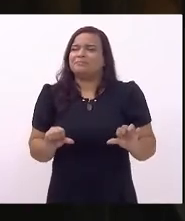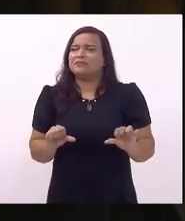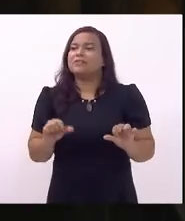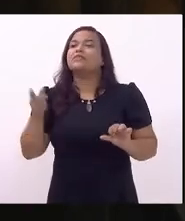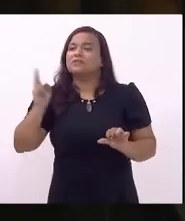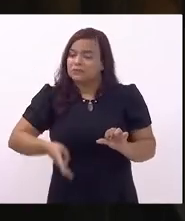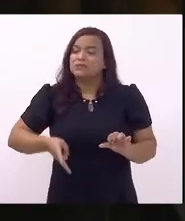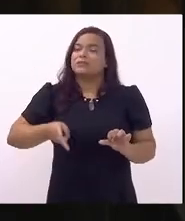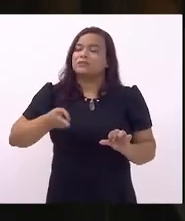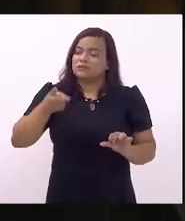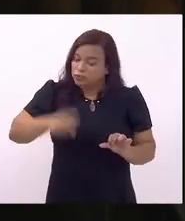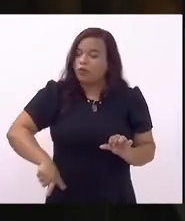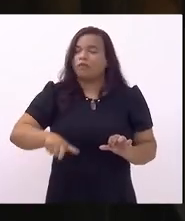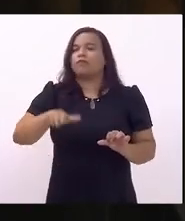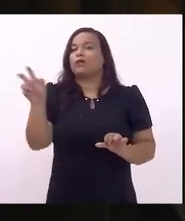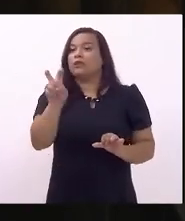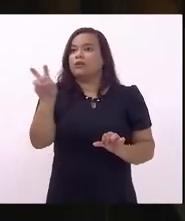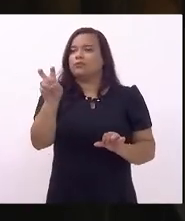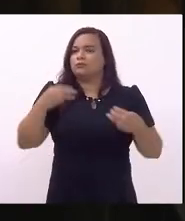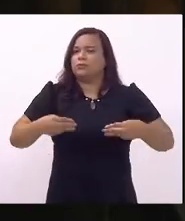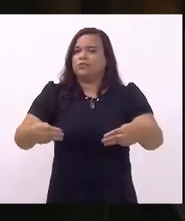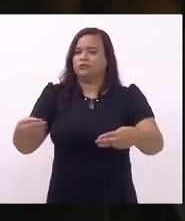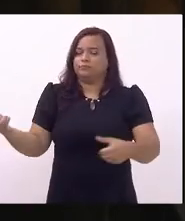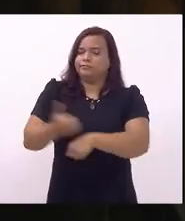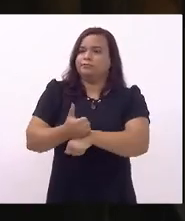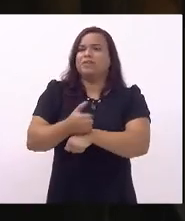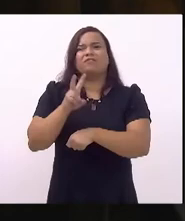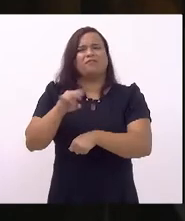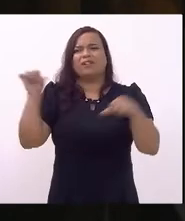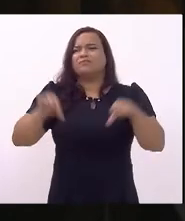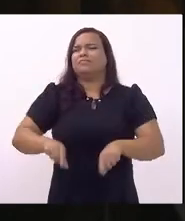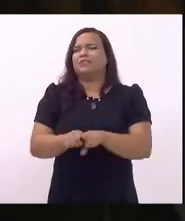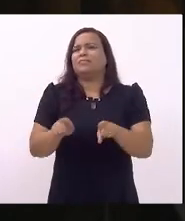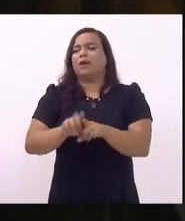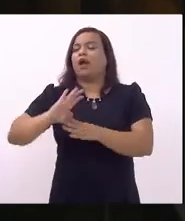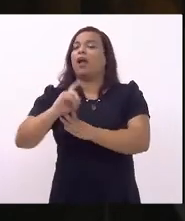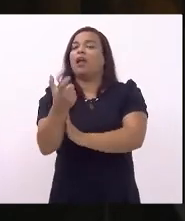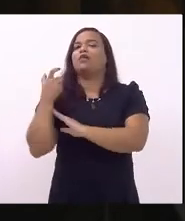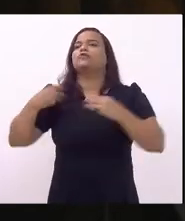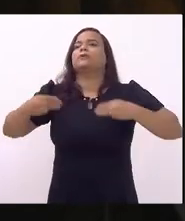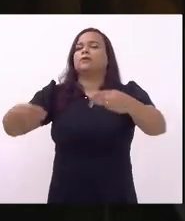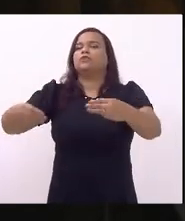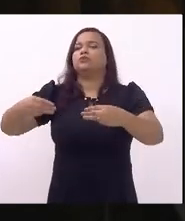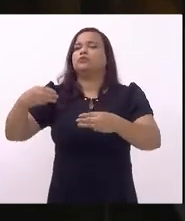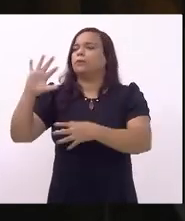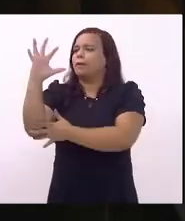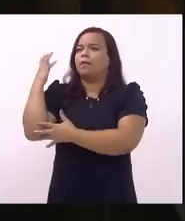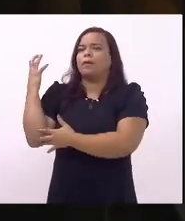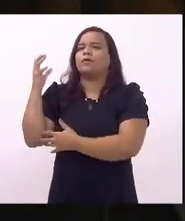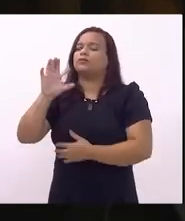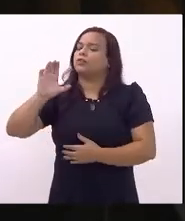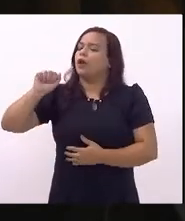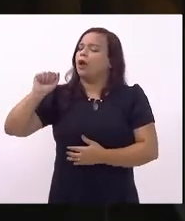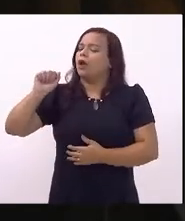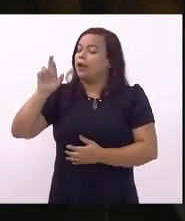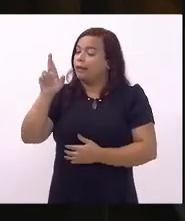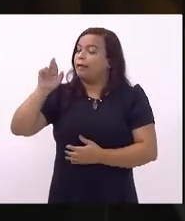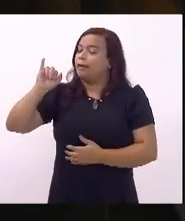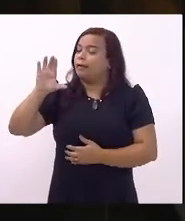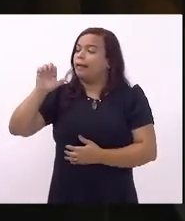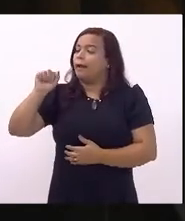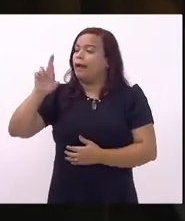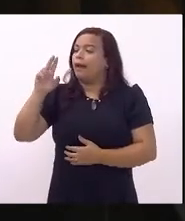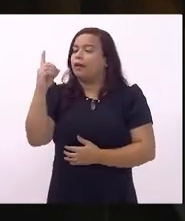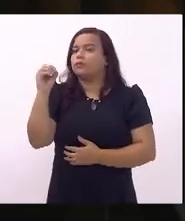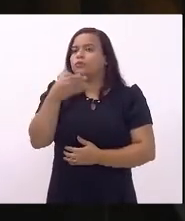nível o ex-ministro Ricardo Salles do meio ambiente foi claramente denunciado por